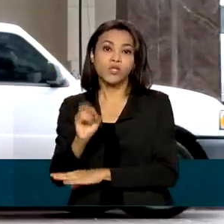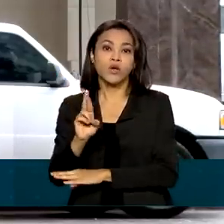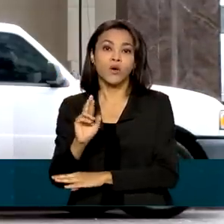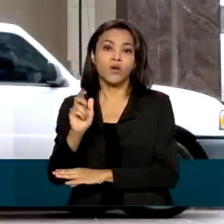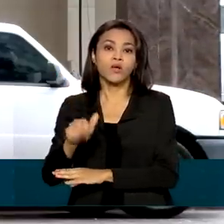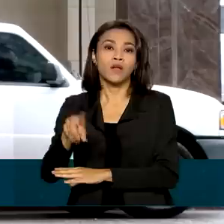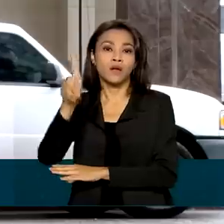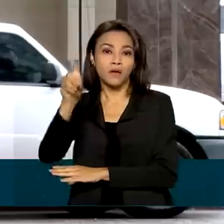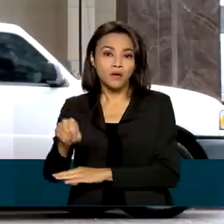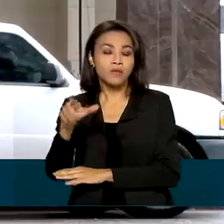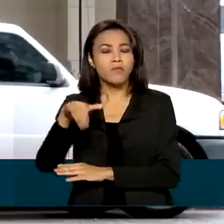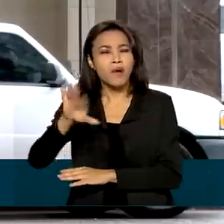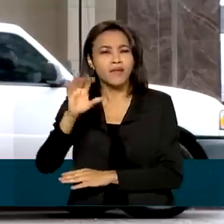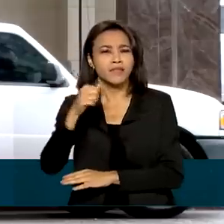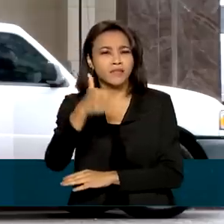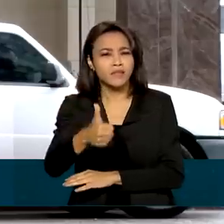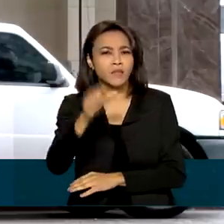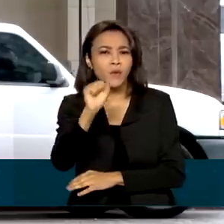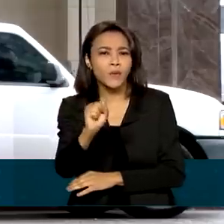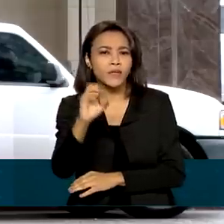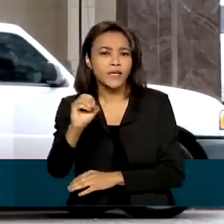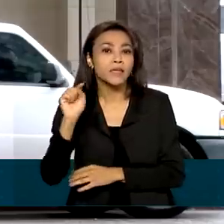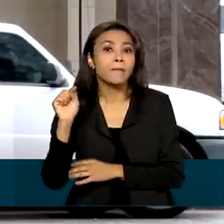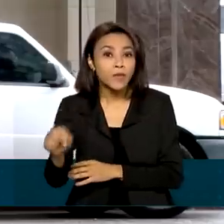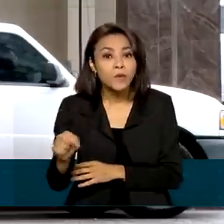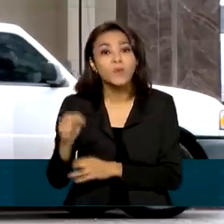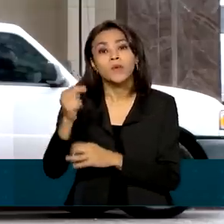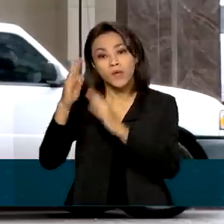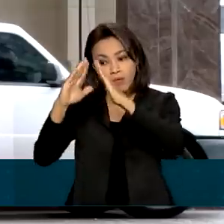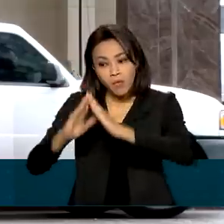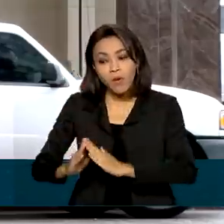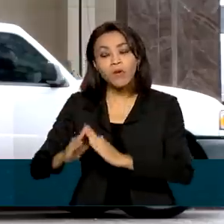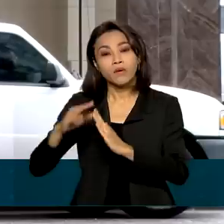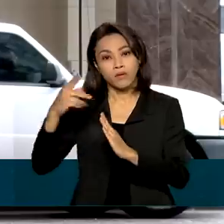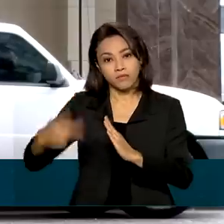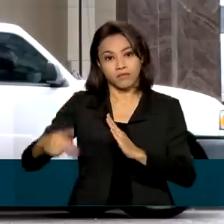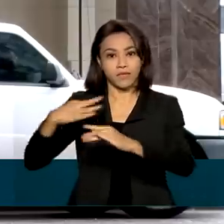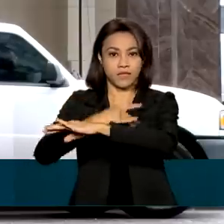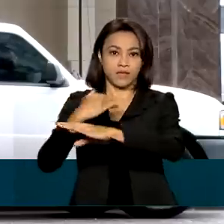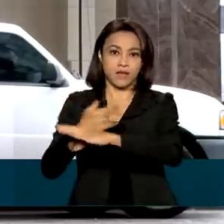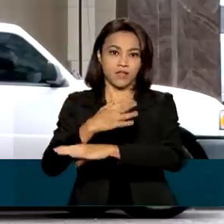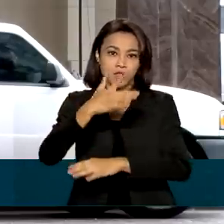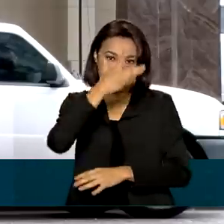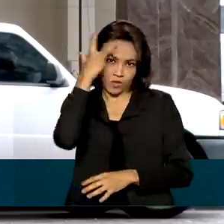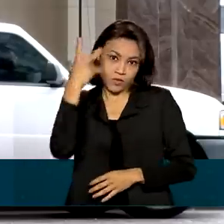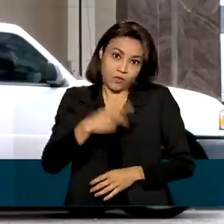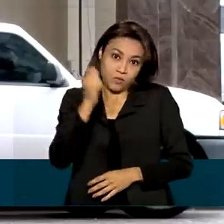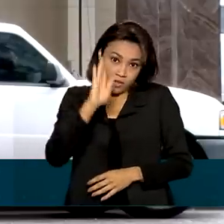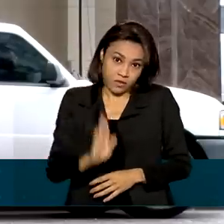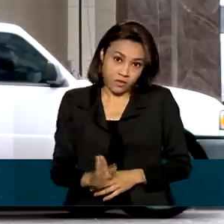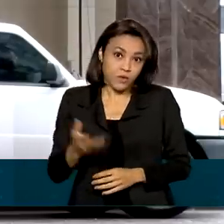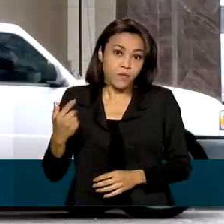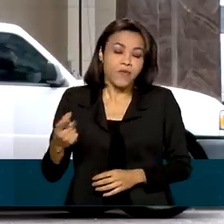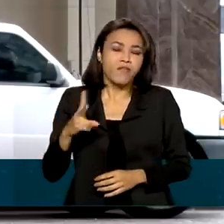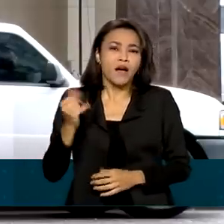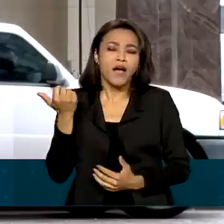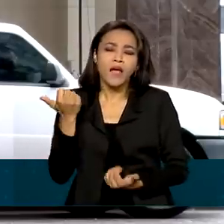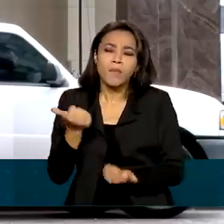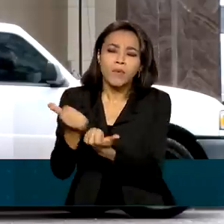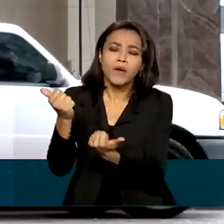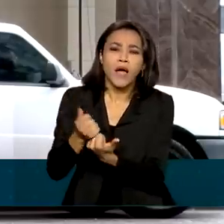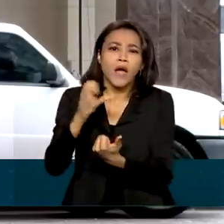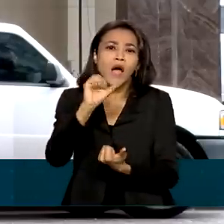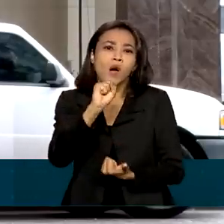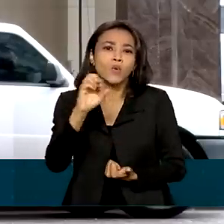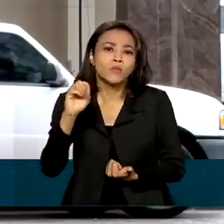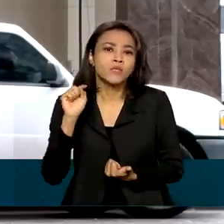mais de 180 mil brasileiros que vivem na cidade, além de beneficiar os cerca de 800 mil turistas